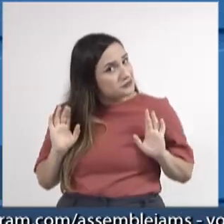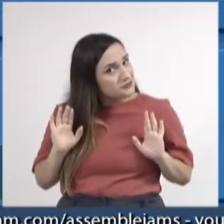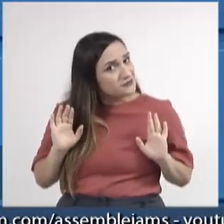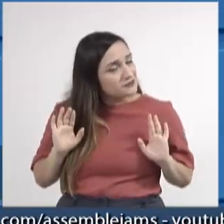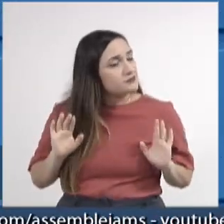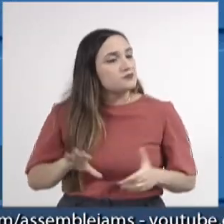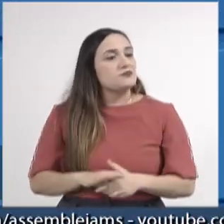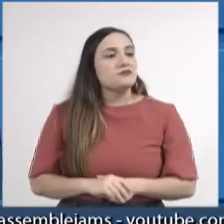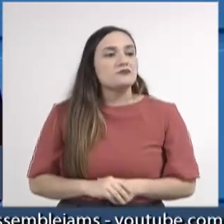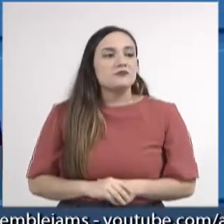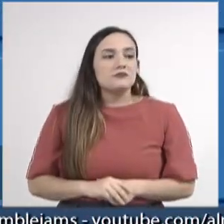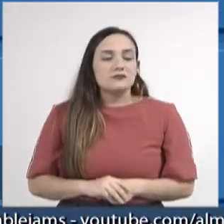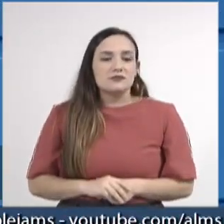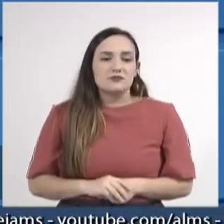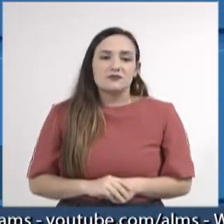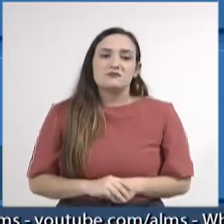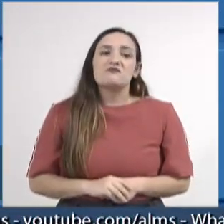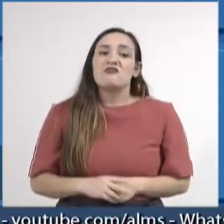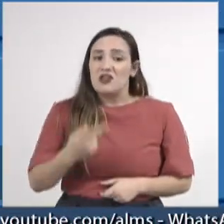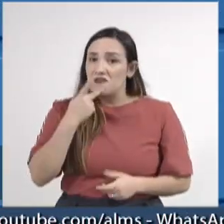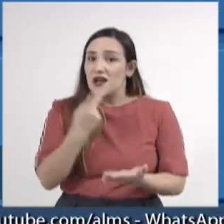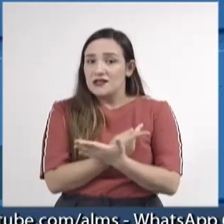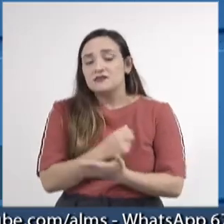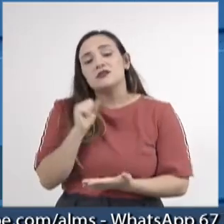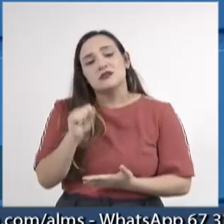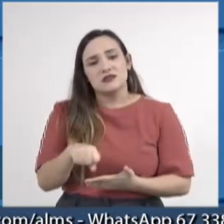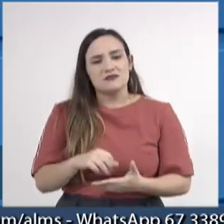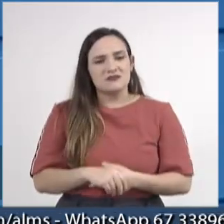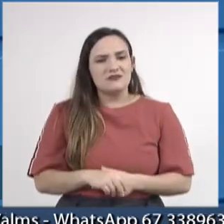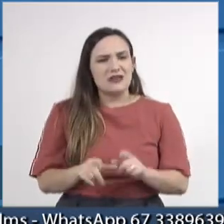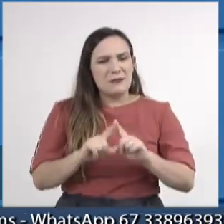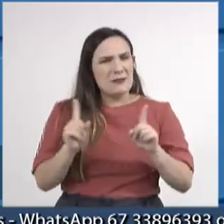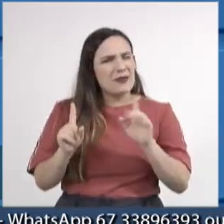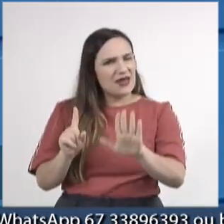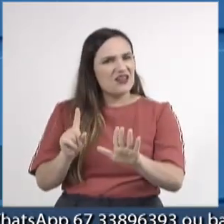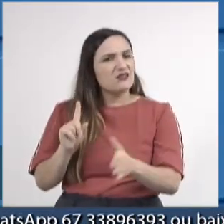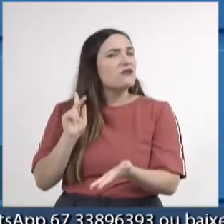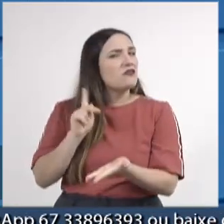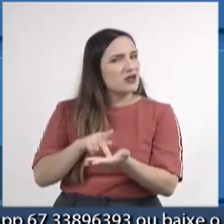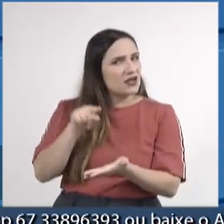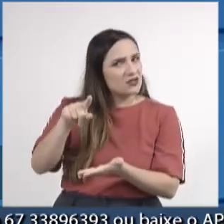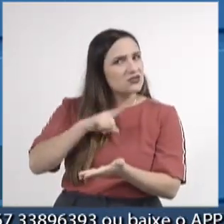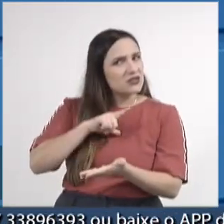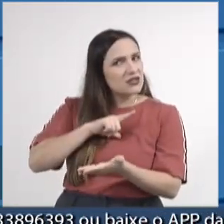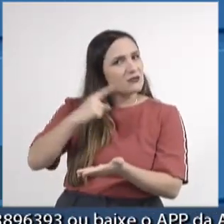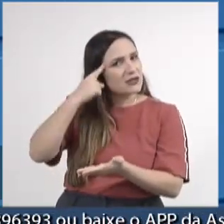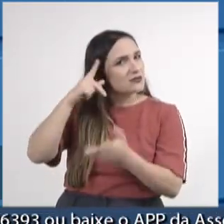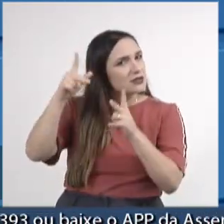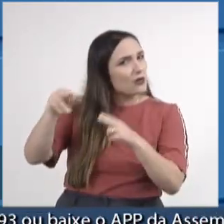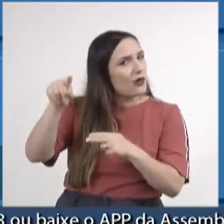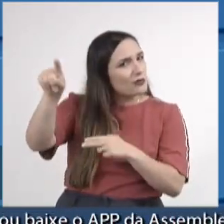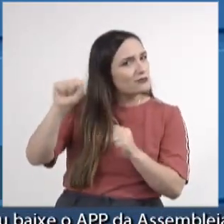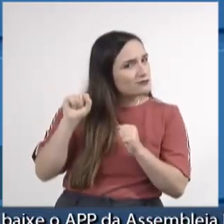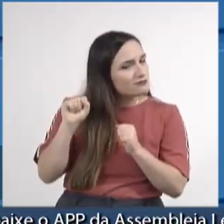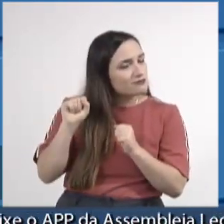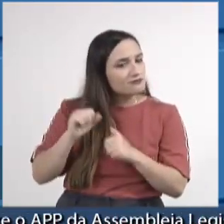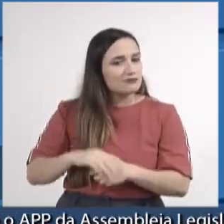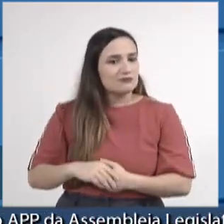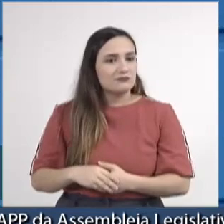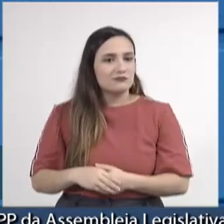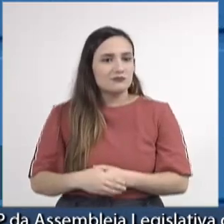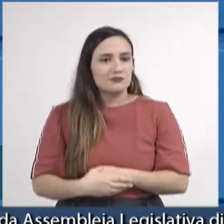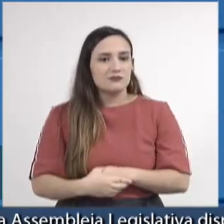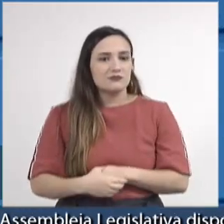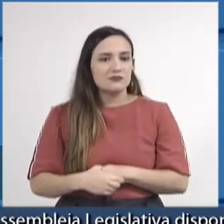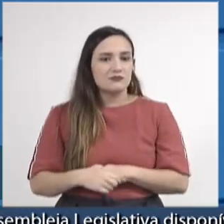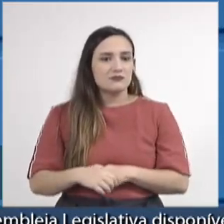Então, dizer que ele foi infeliz, ele foi infeliz. Mas será que realmente o senador não é esse o pensamento dele? E aí, presidente, já